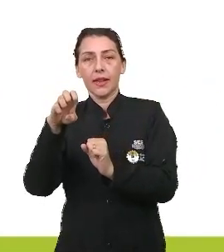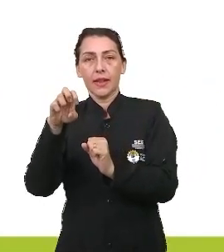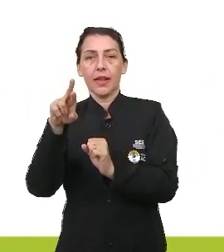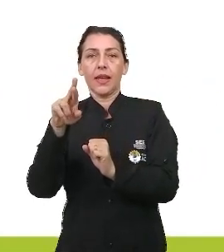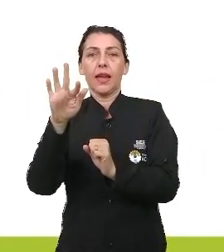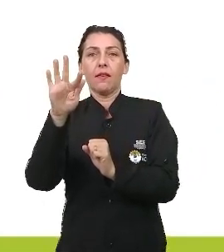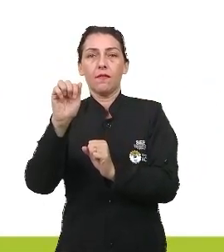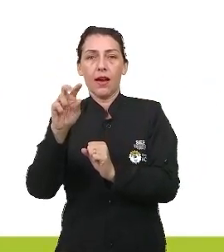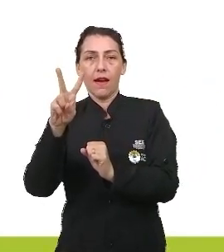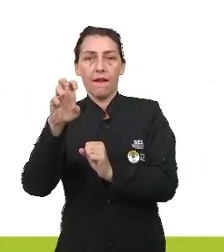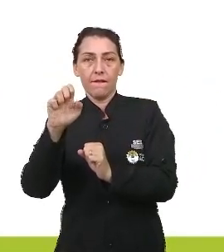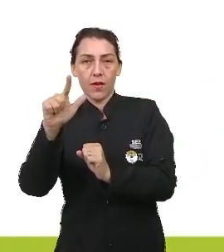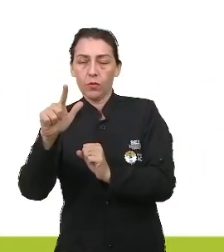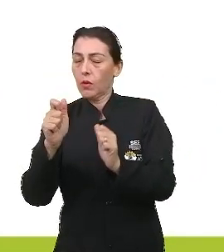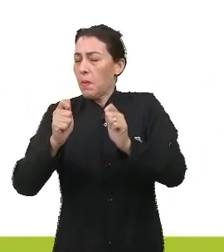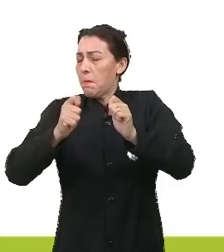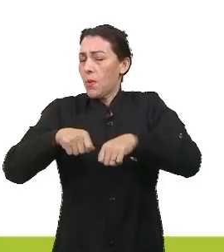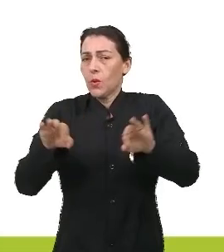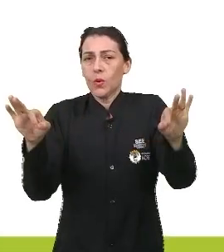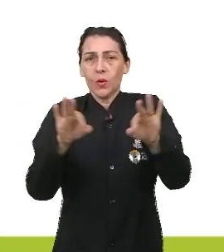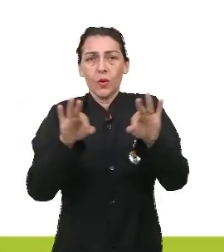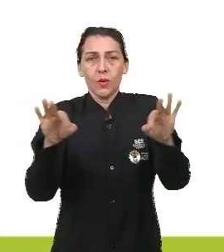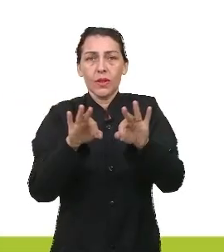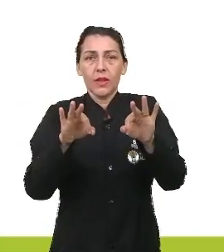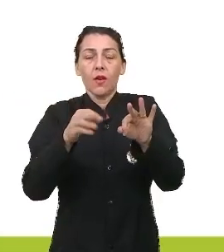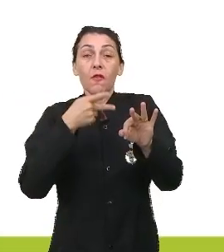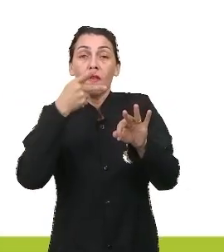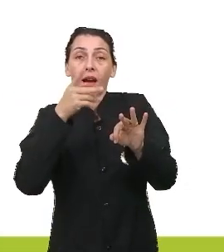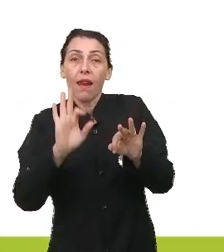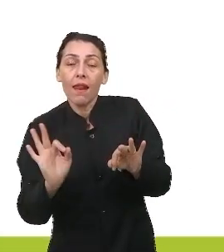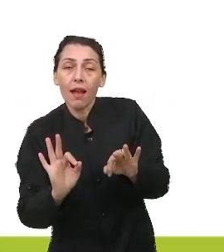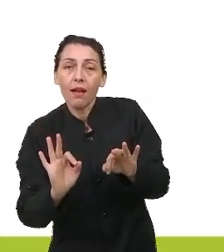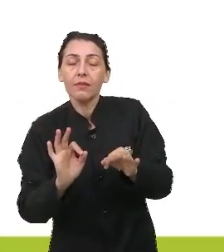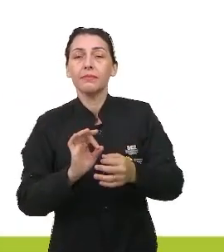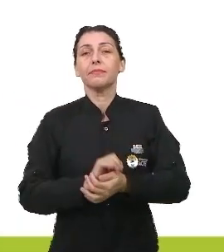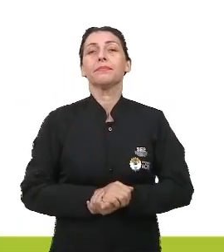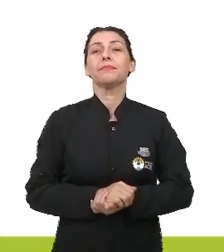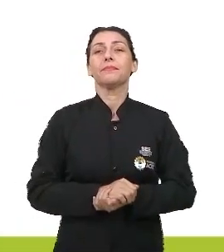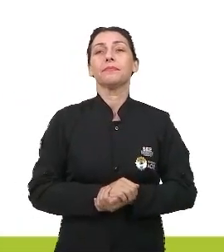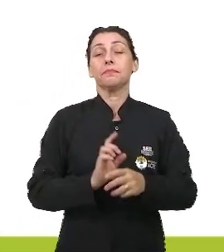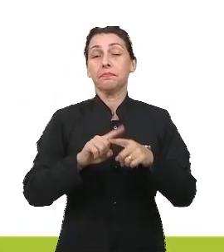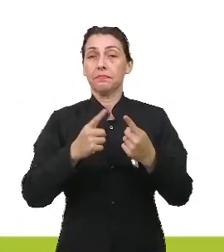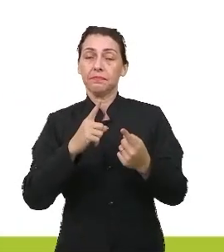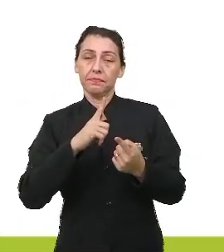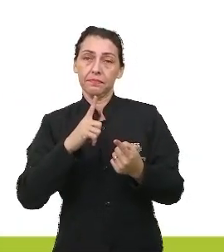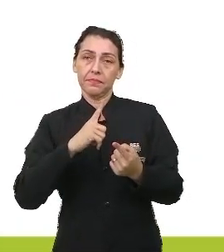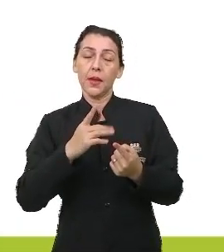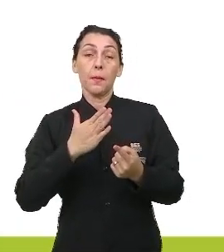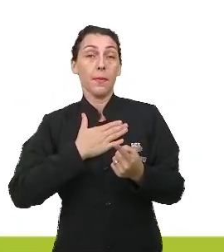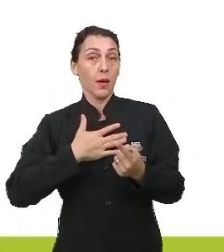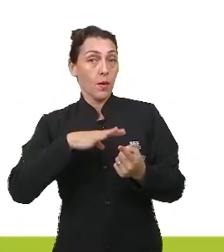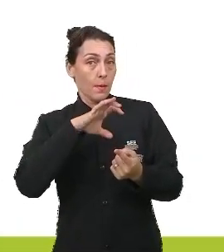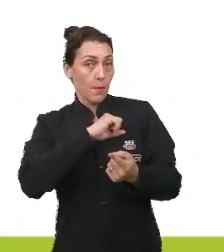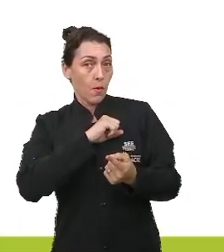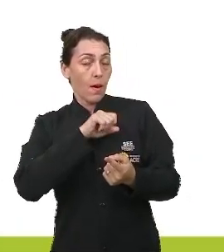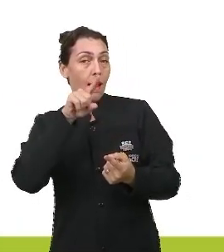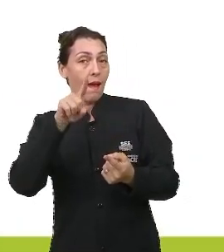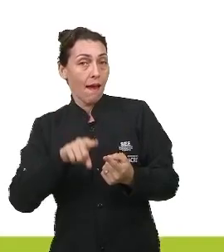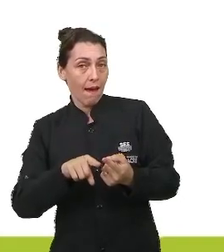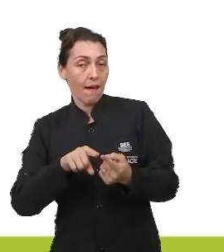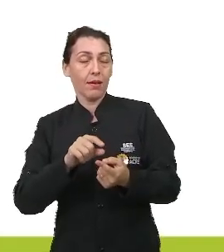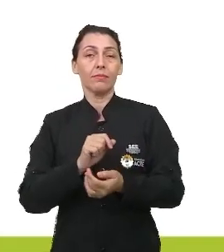não pode, não é possível ser dito, ser pronunciado. Mas aí eu tenho, meu amor é uma